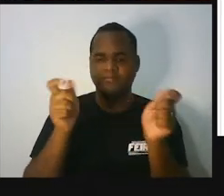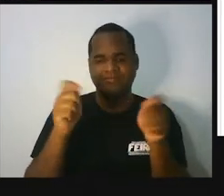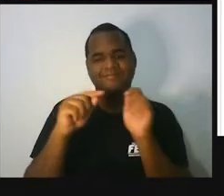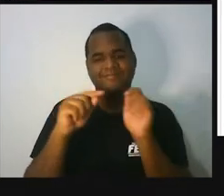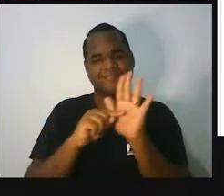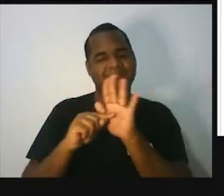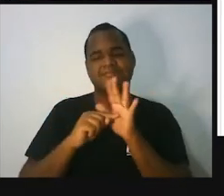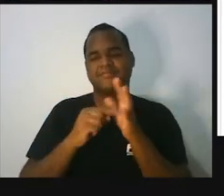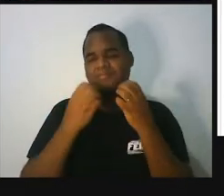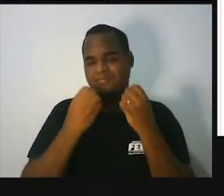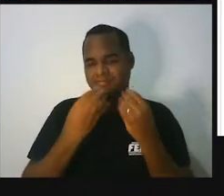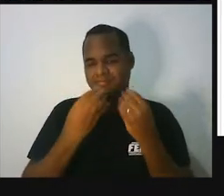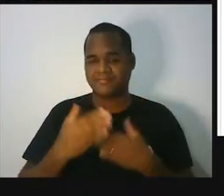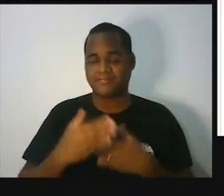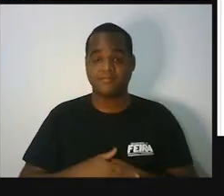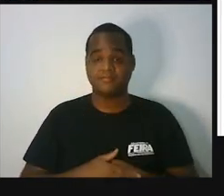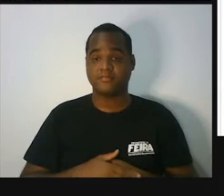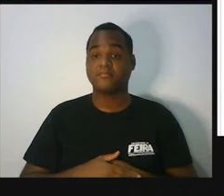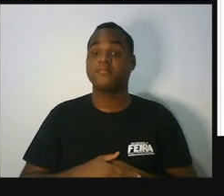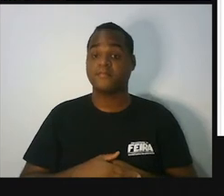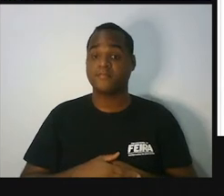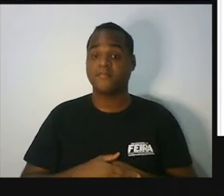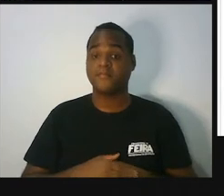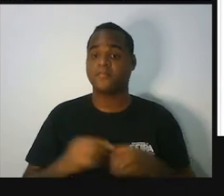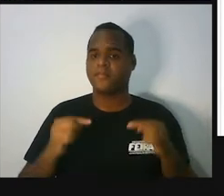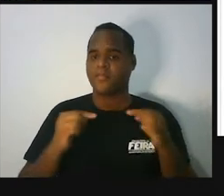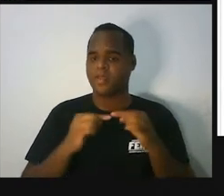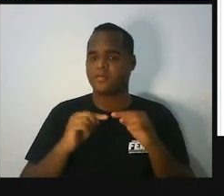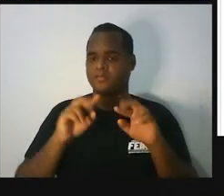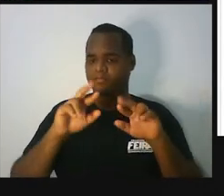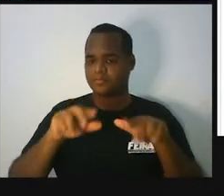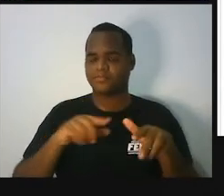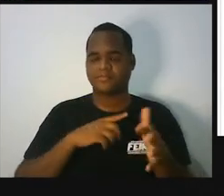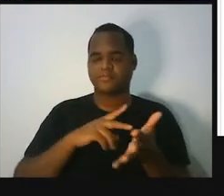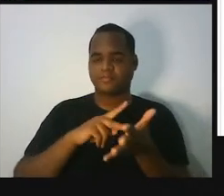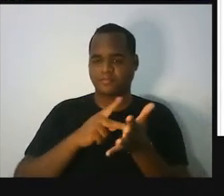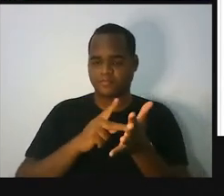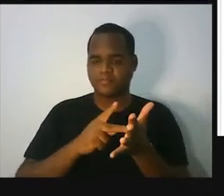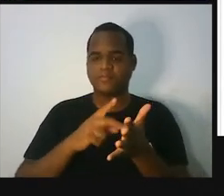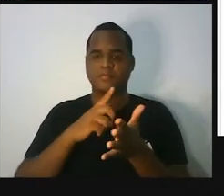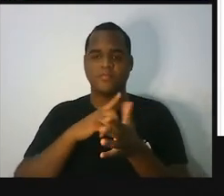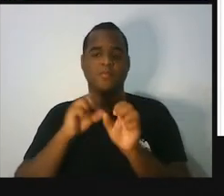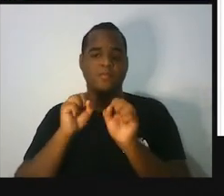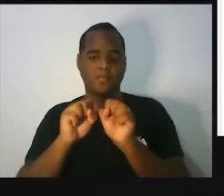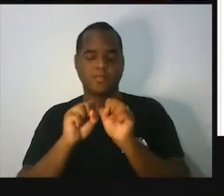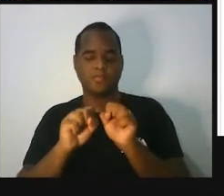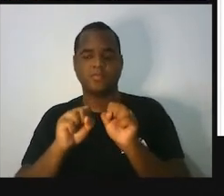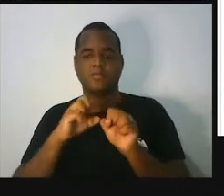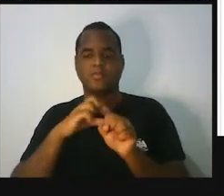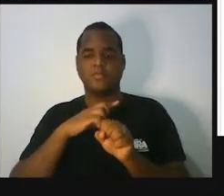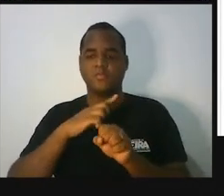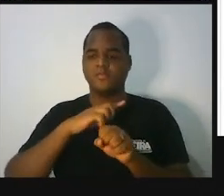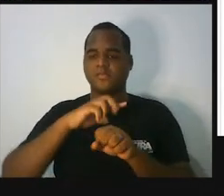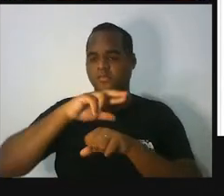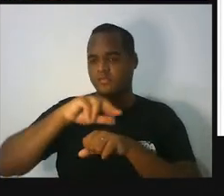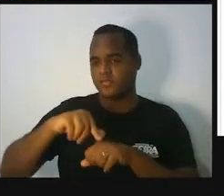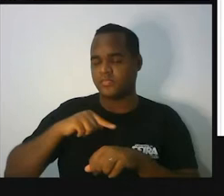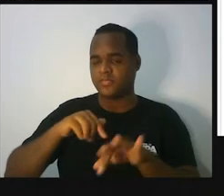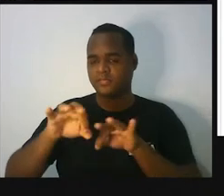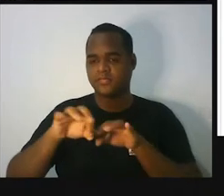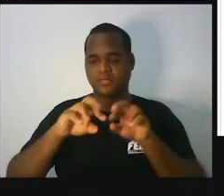a figura geométrica, né? Que possui em sua formação